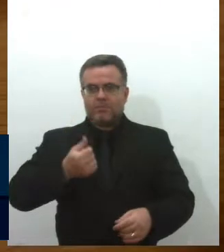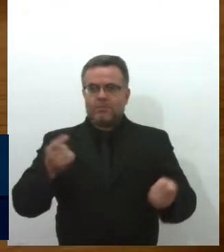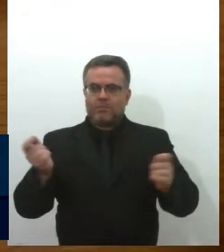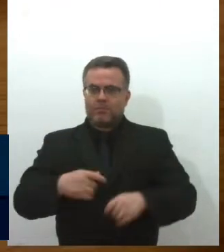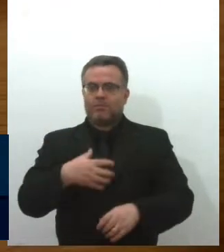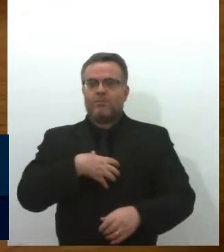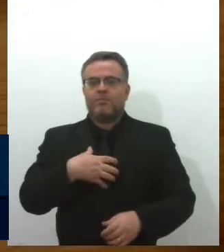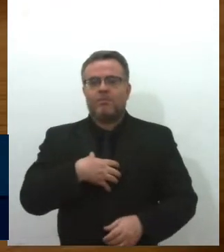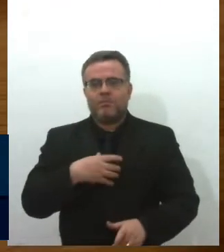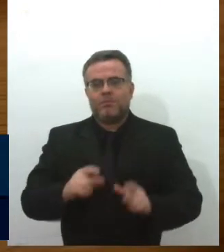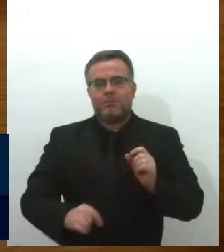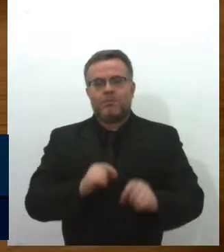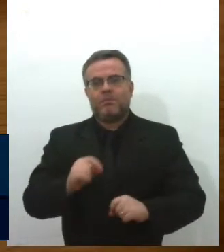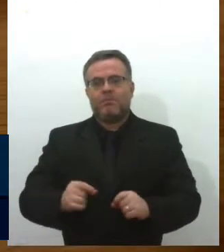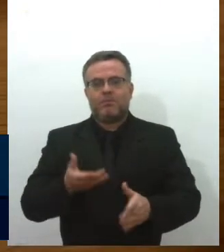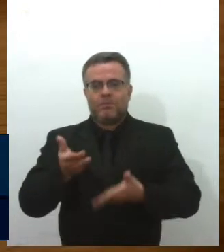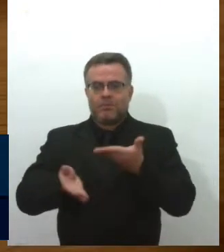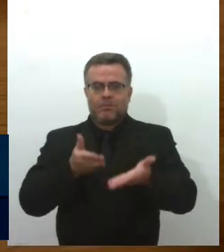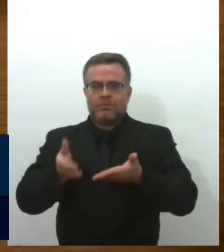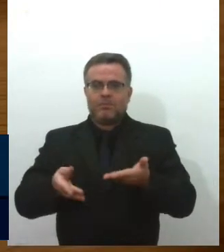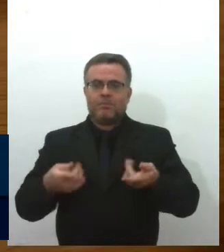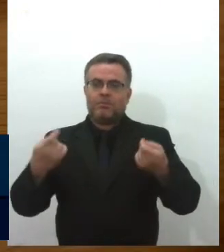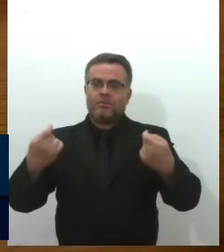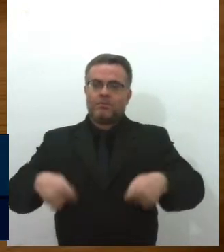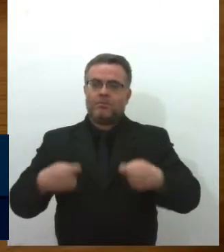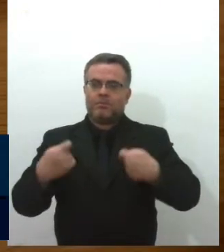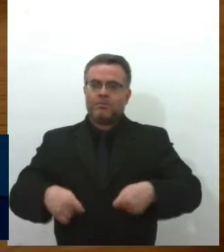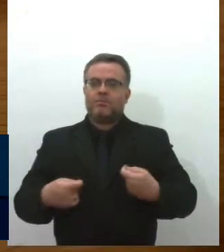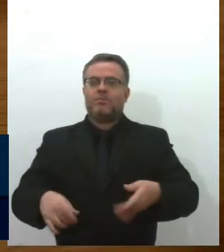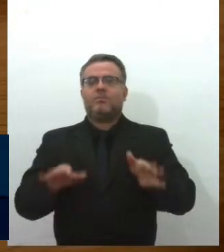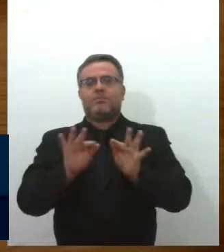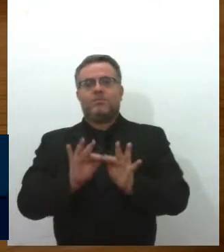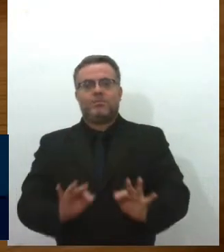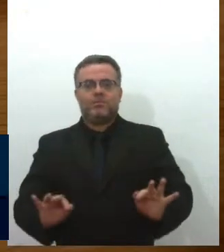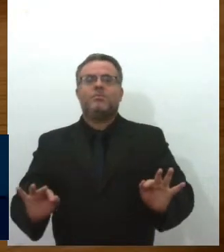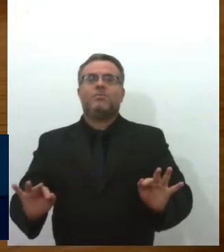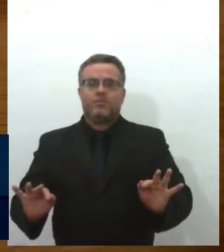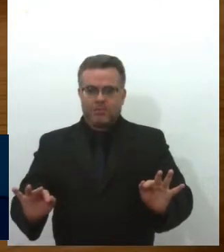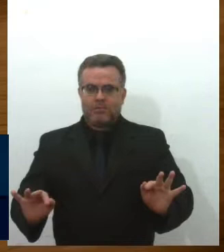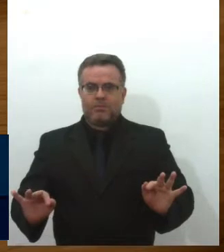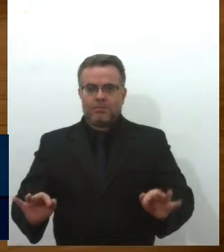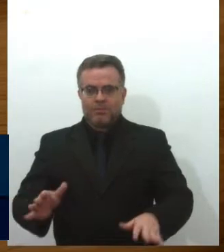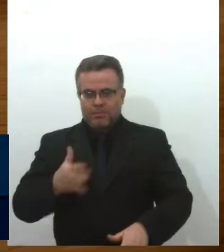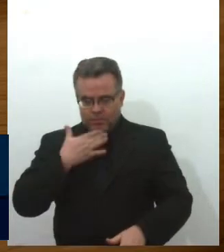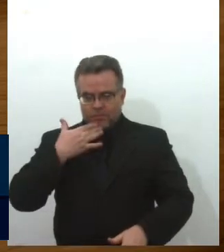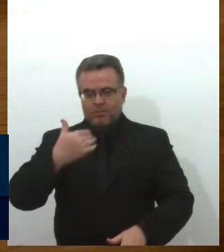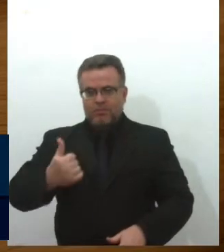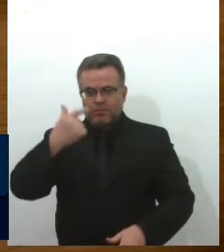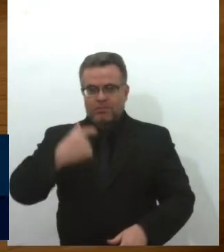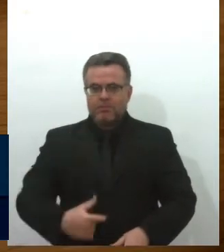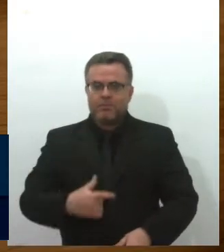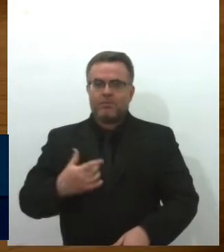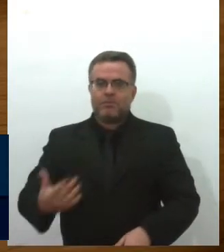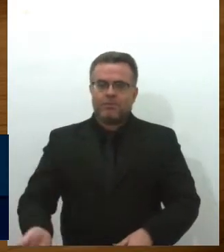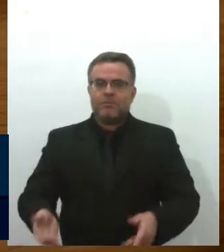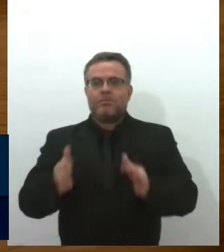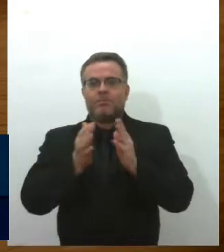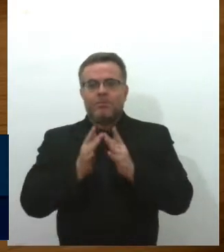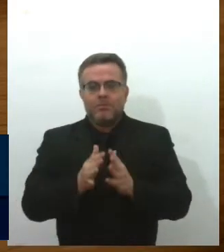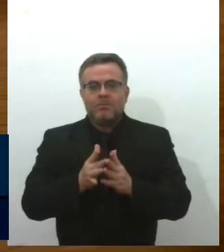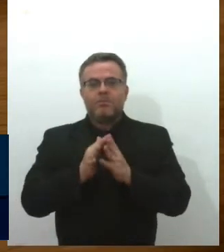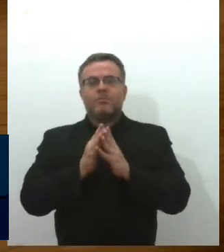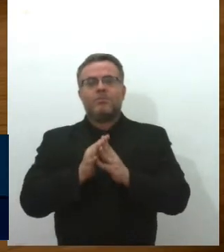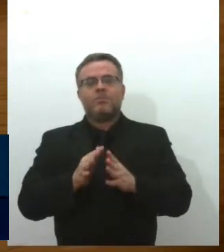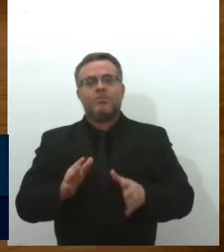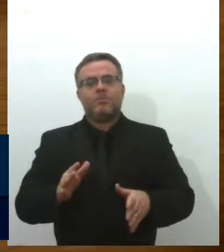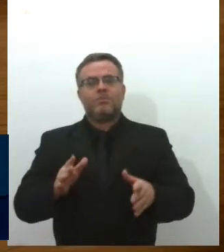Porque para lidar com eles, a gente precisa exercitar a nossa melhor versão. O autismo é o